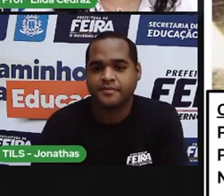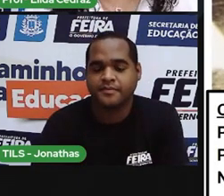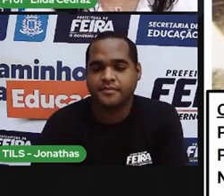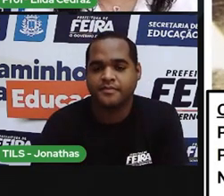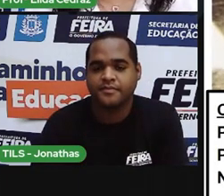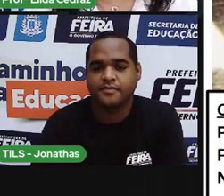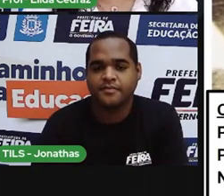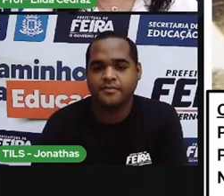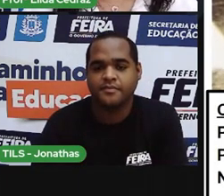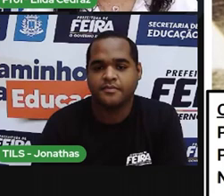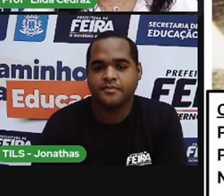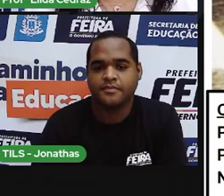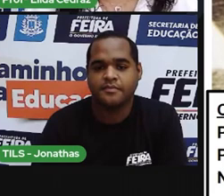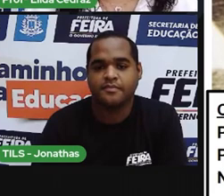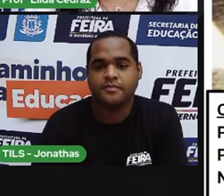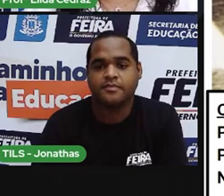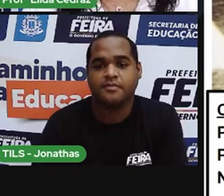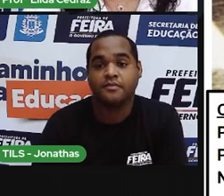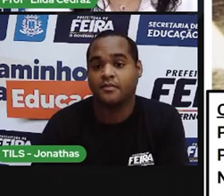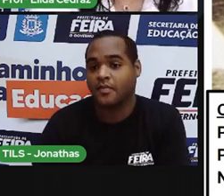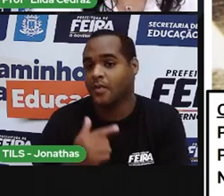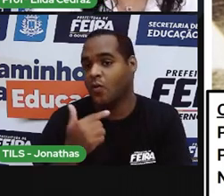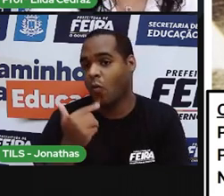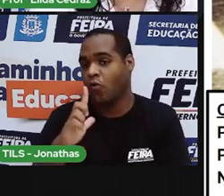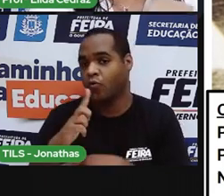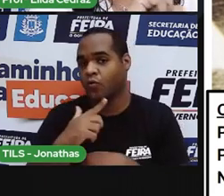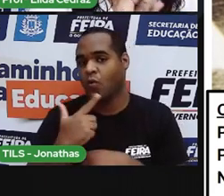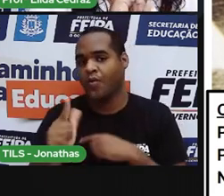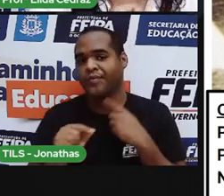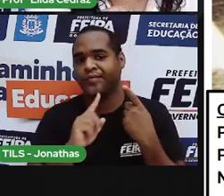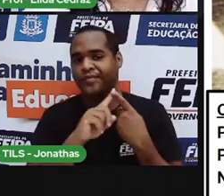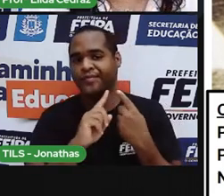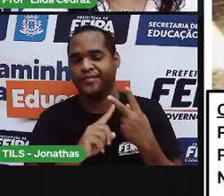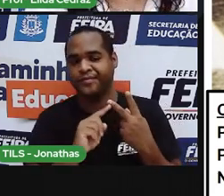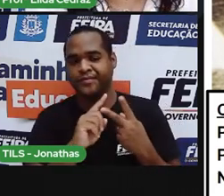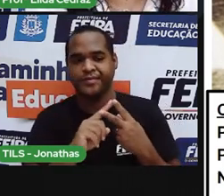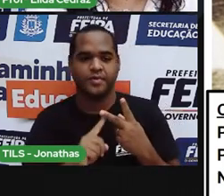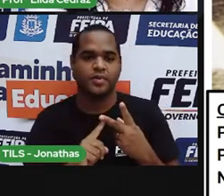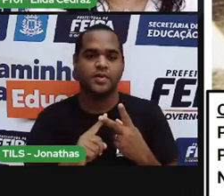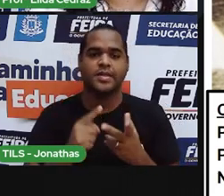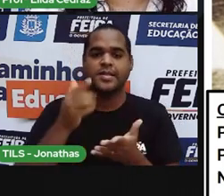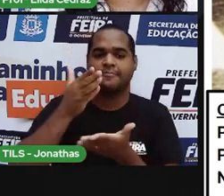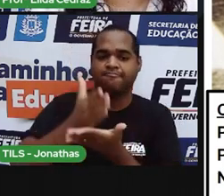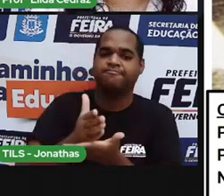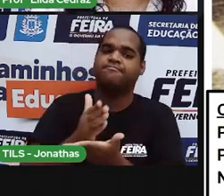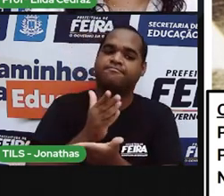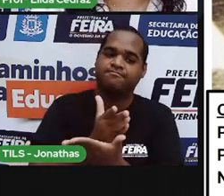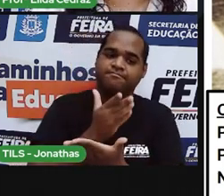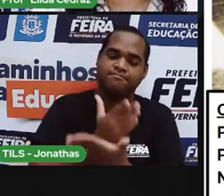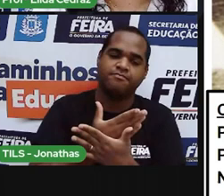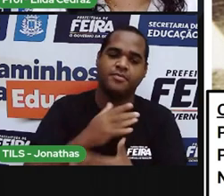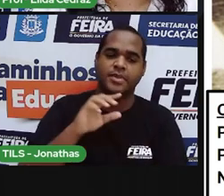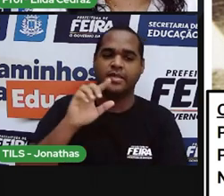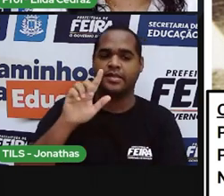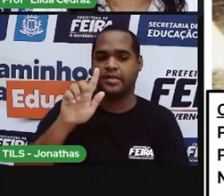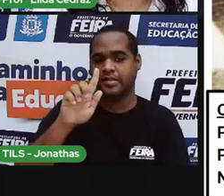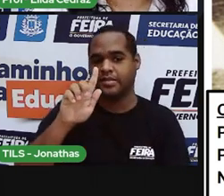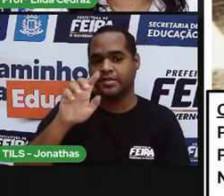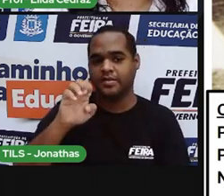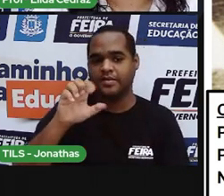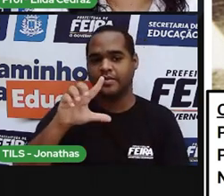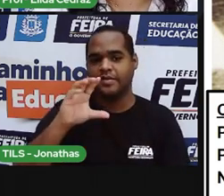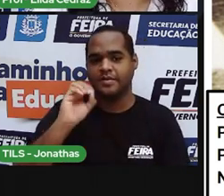Esses dois aqui também. Essa, dos forçadores de gelo. Eu me lembrei do filme da Trude.